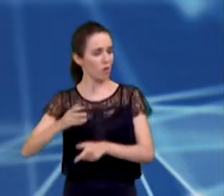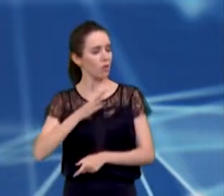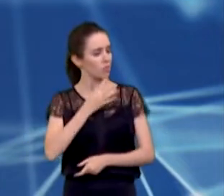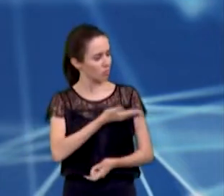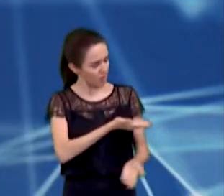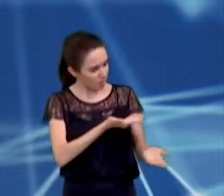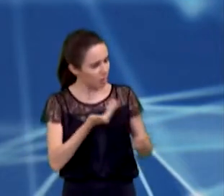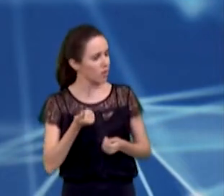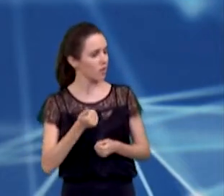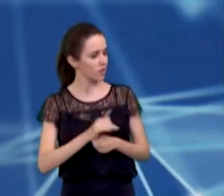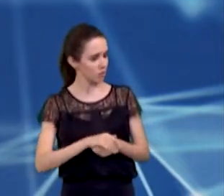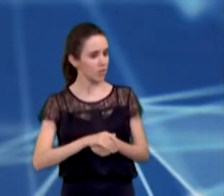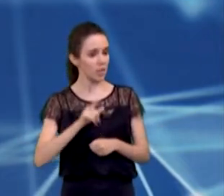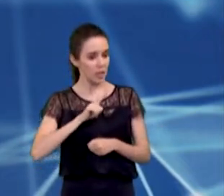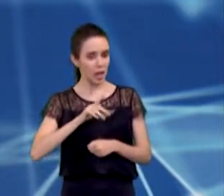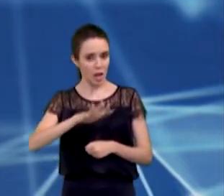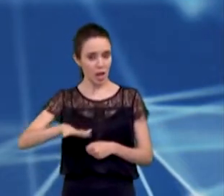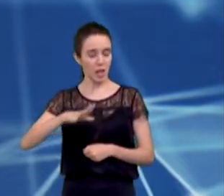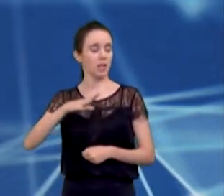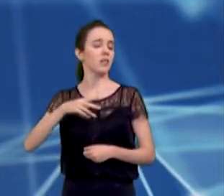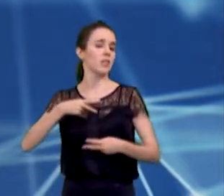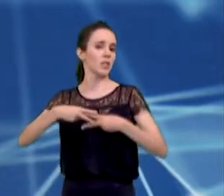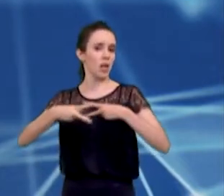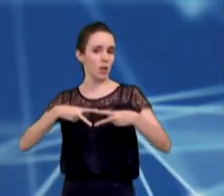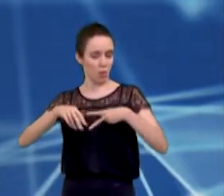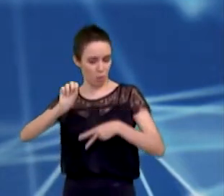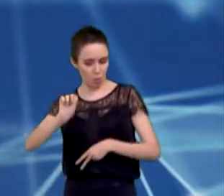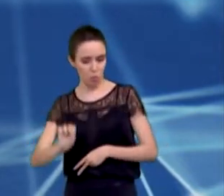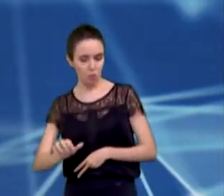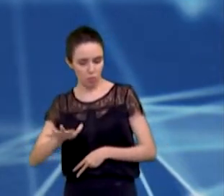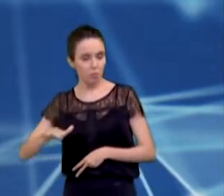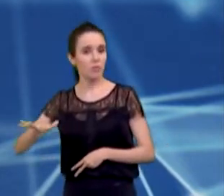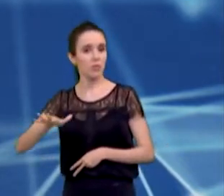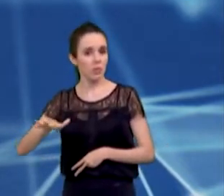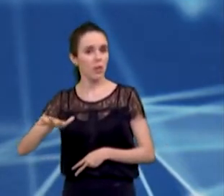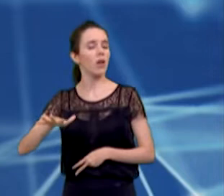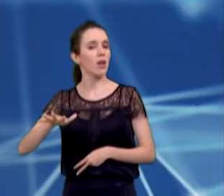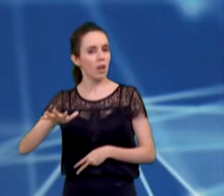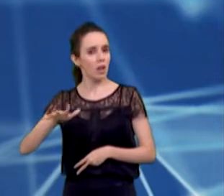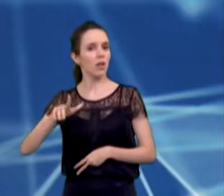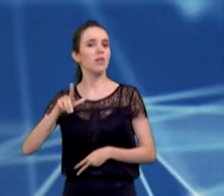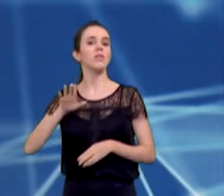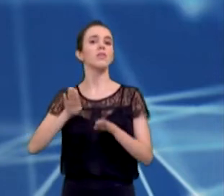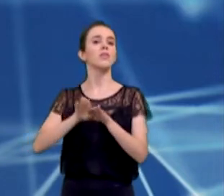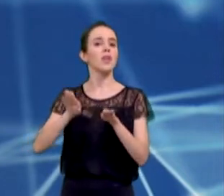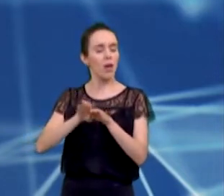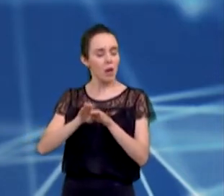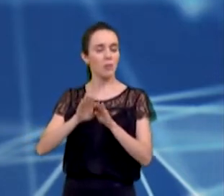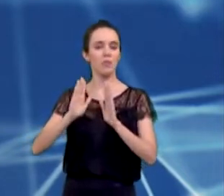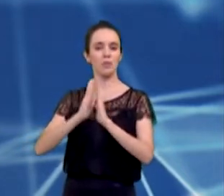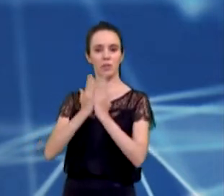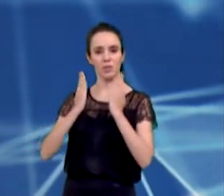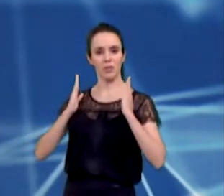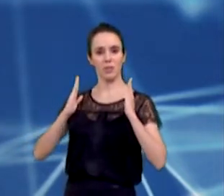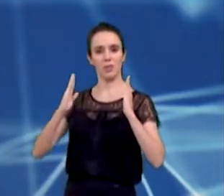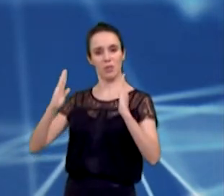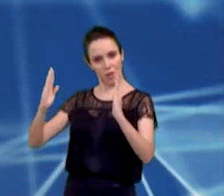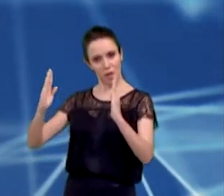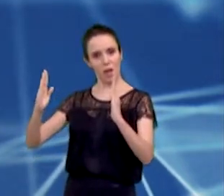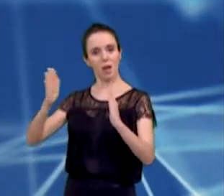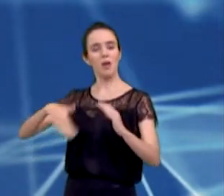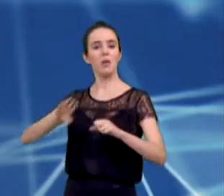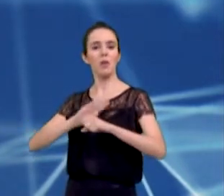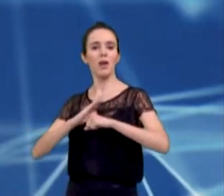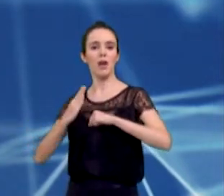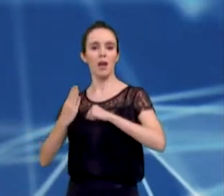uma ligação na região sul da cidade, e até uma pequena obra que atende muitas pessoas, como a biblioteca Jansen Filho no Campo dos Alemães,